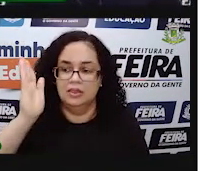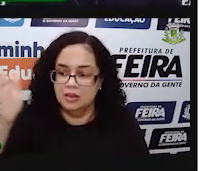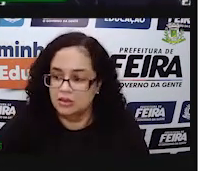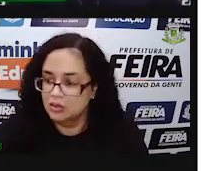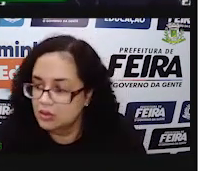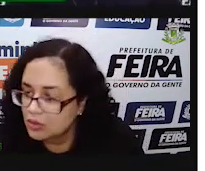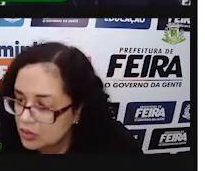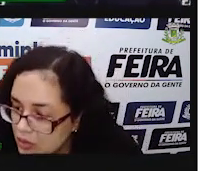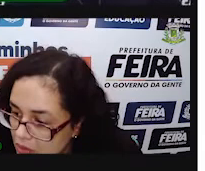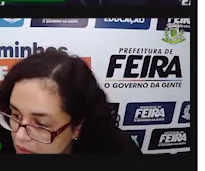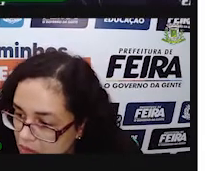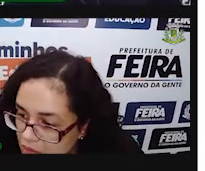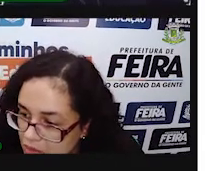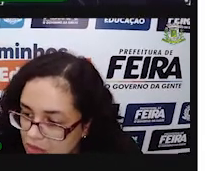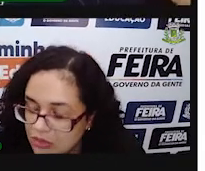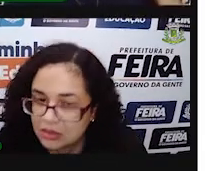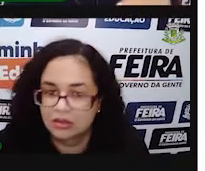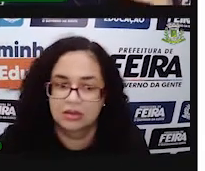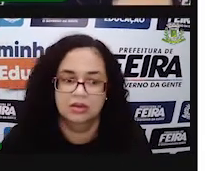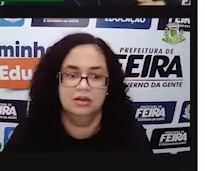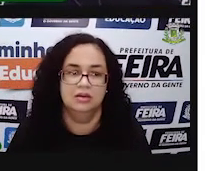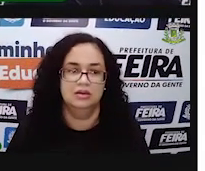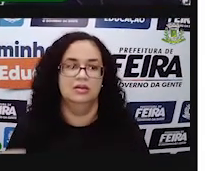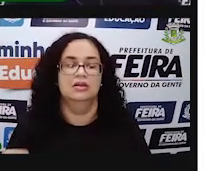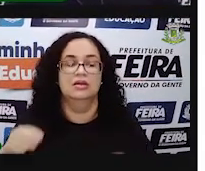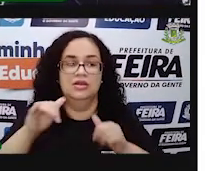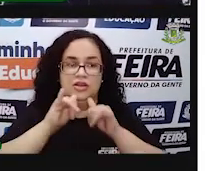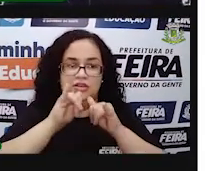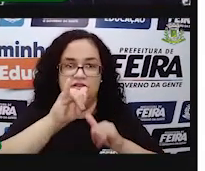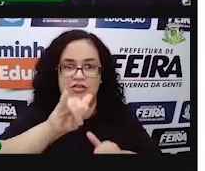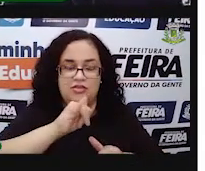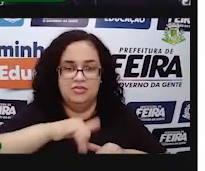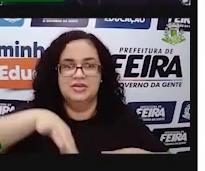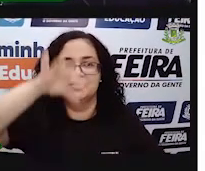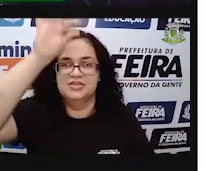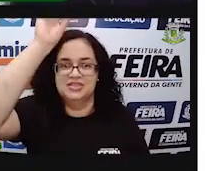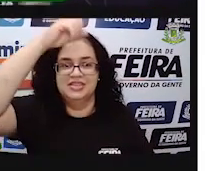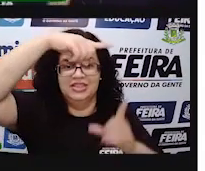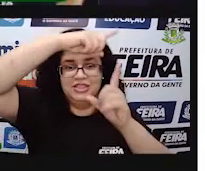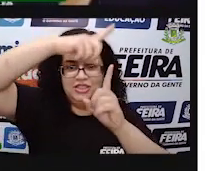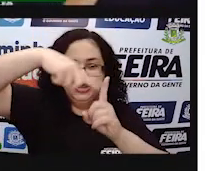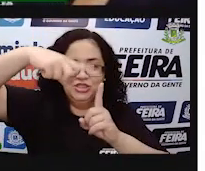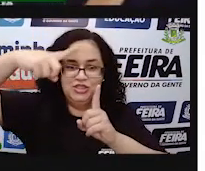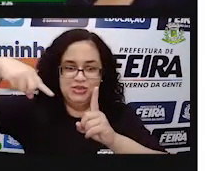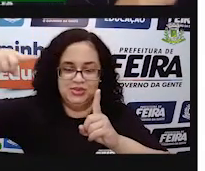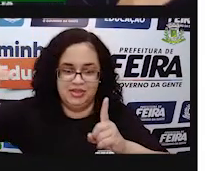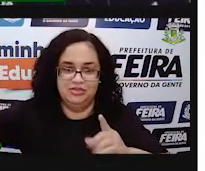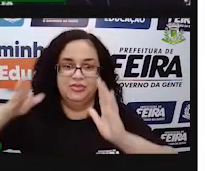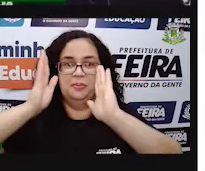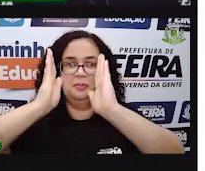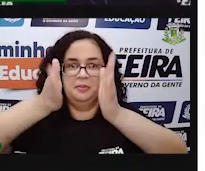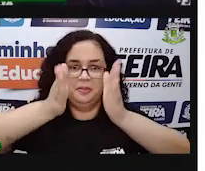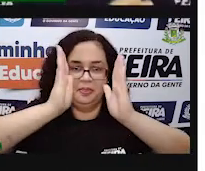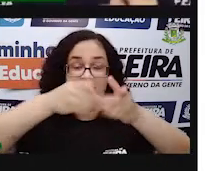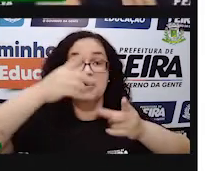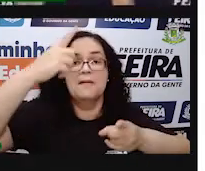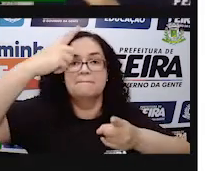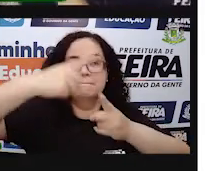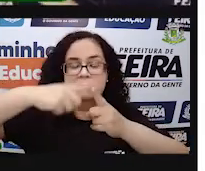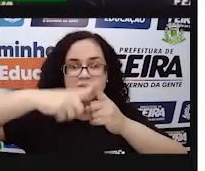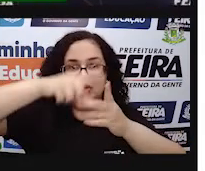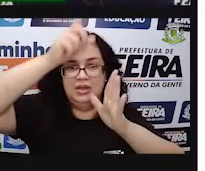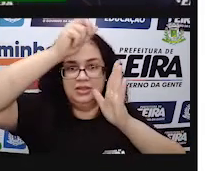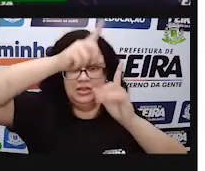três meses, tá bom? Então, essa coisa é bacana. Que coisa, professor? Pegar as informações de um gráfico e